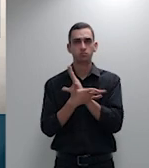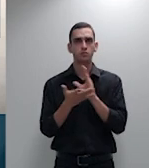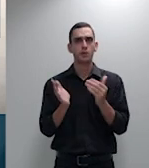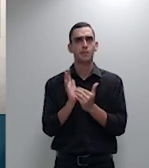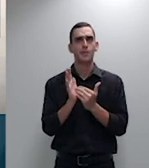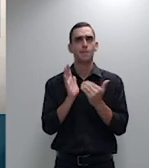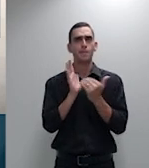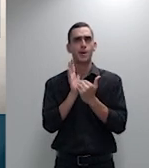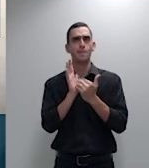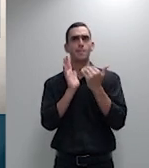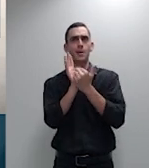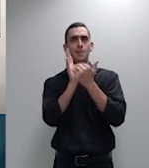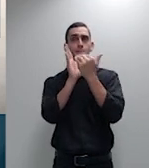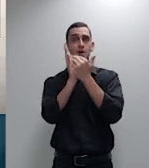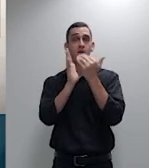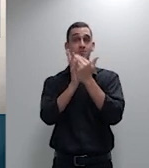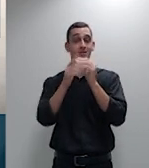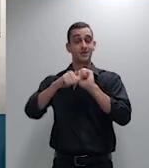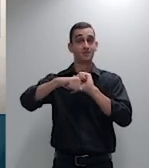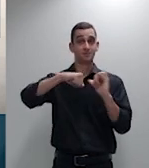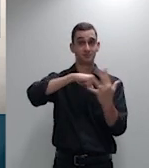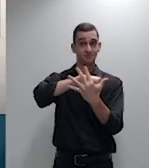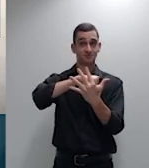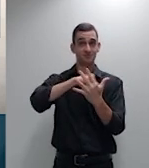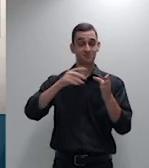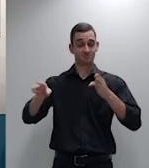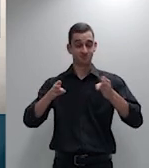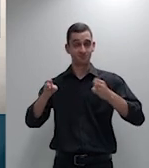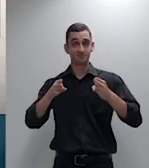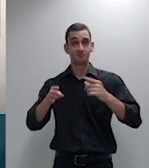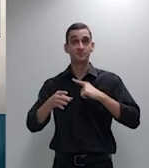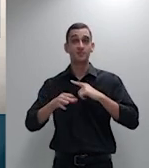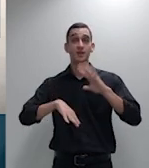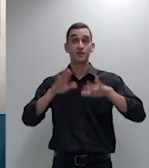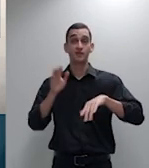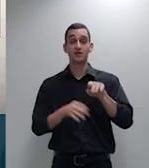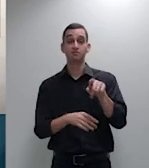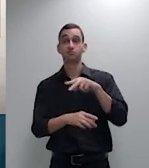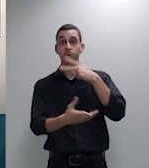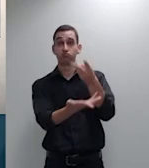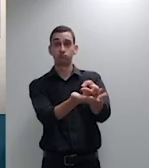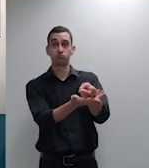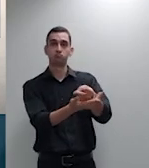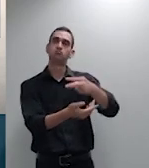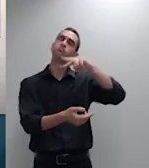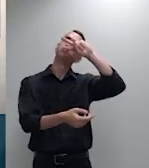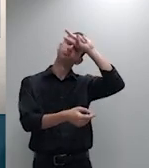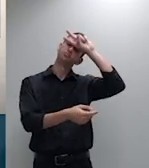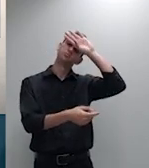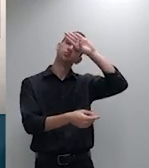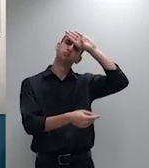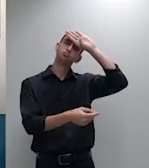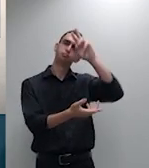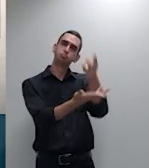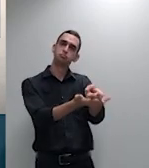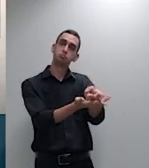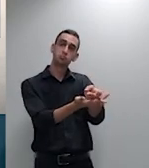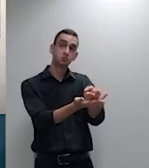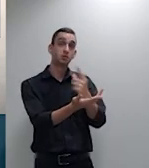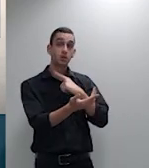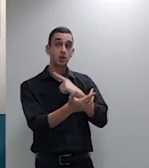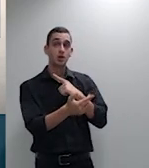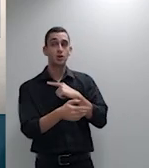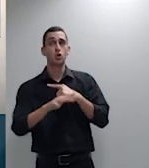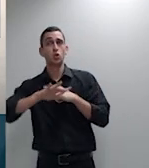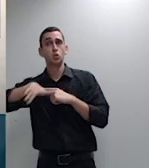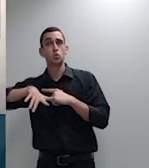a pandemia pessoas internadas que tinham não só a divisão entre o prazo em que as famílias oravam para que o cidadão